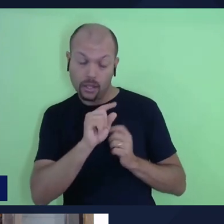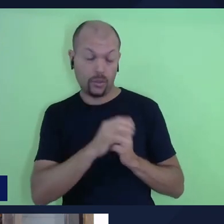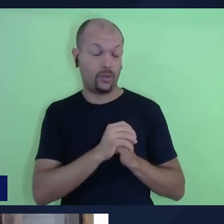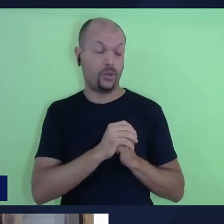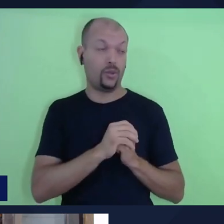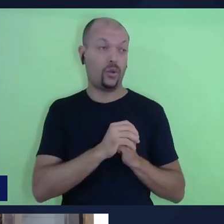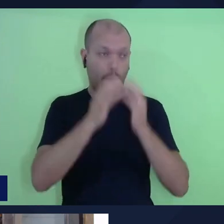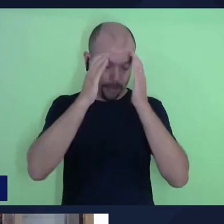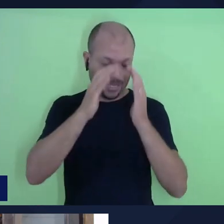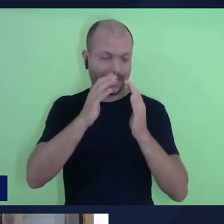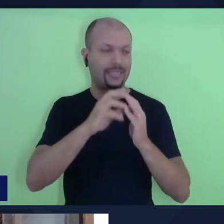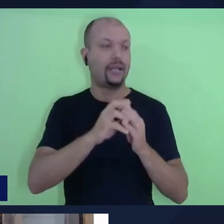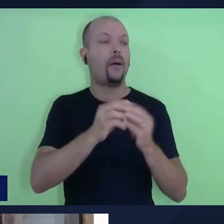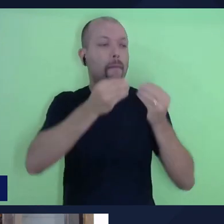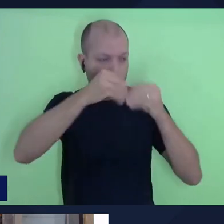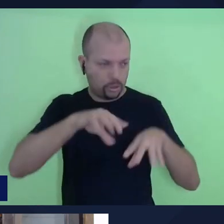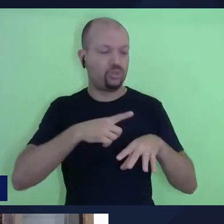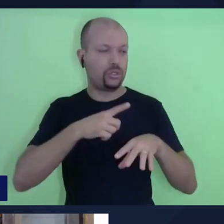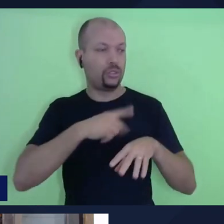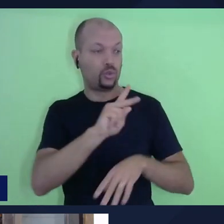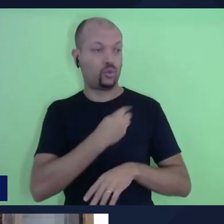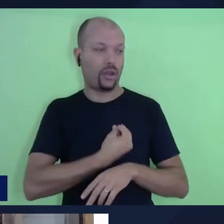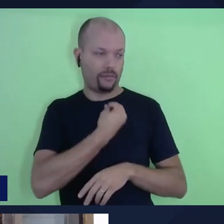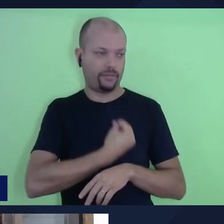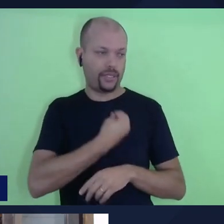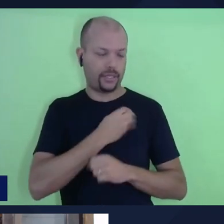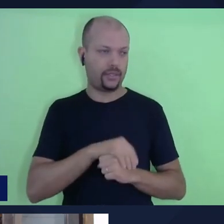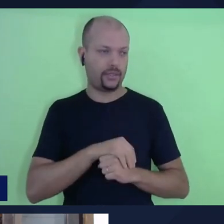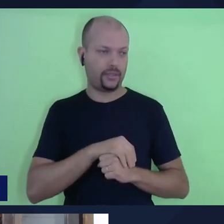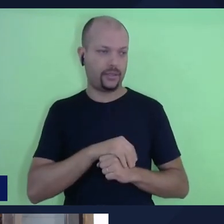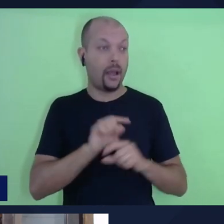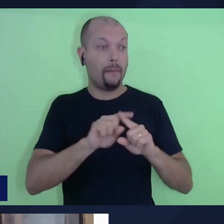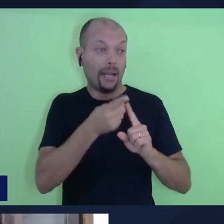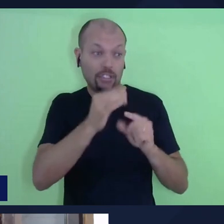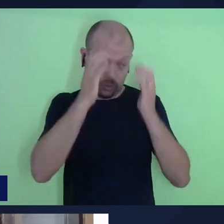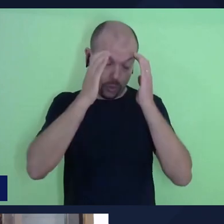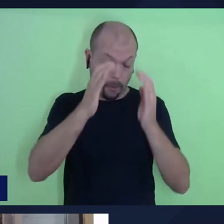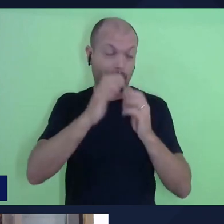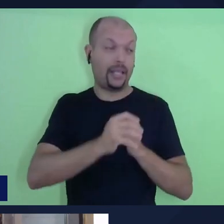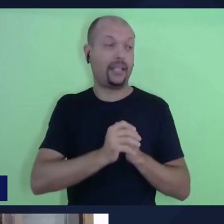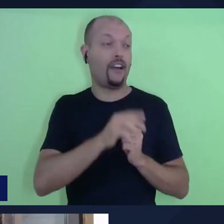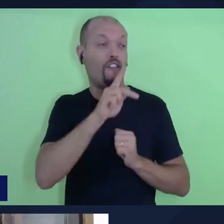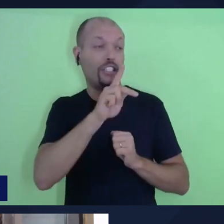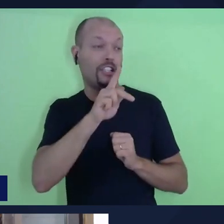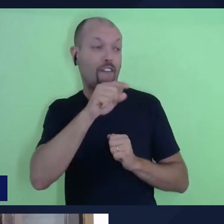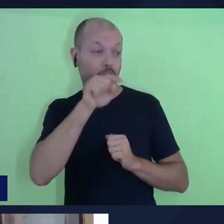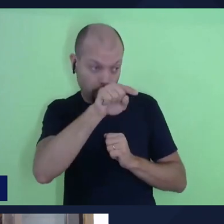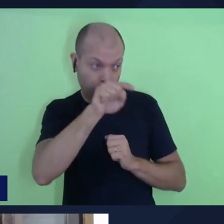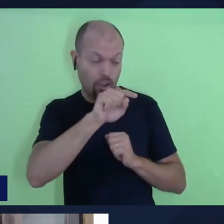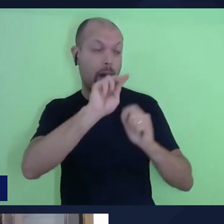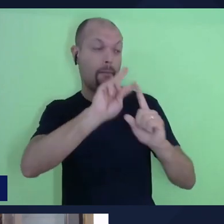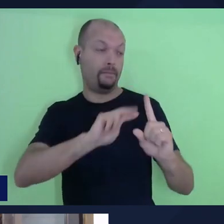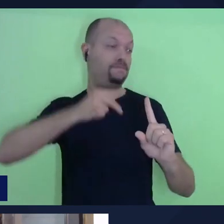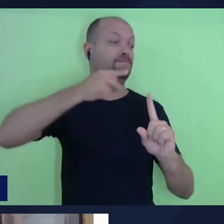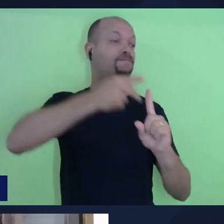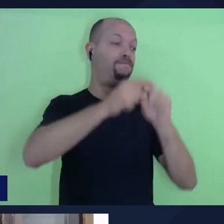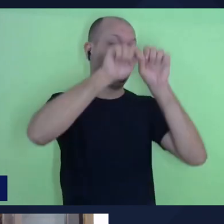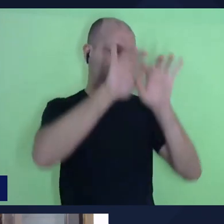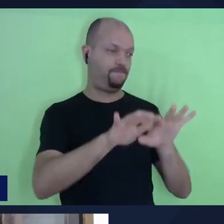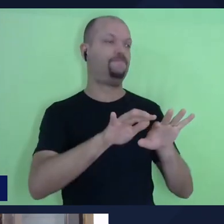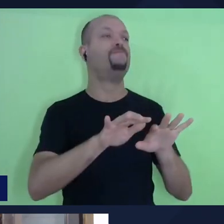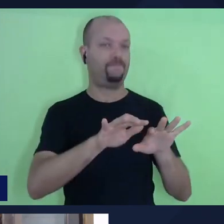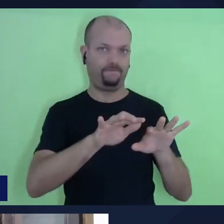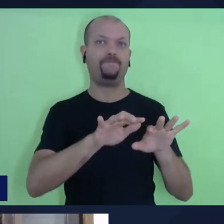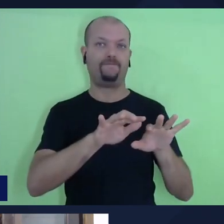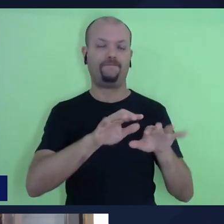Os seus celeiros estarão fartos e seus lagares transbordarão. Existe esse